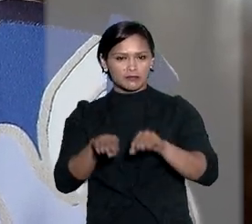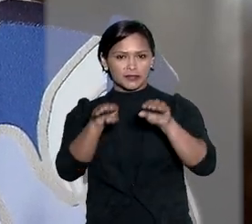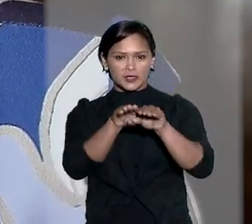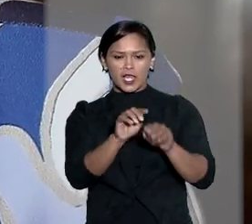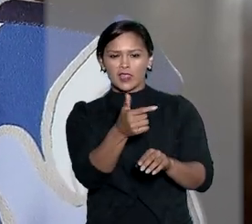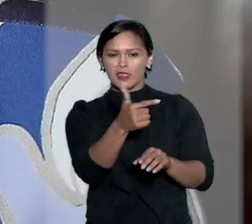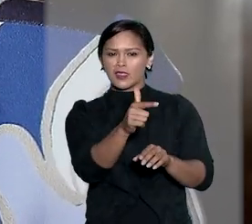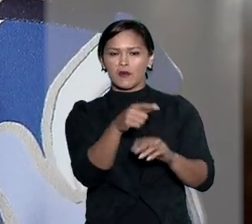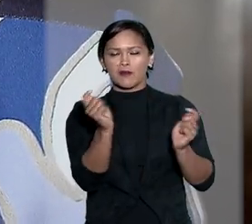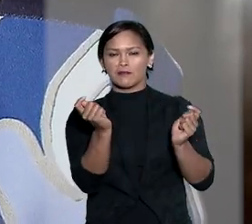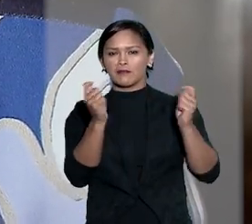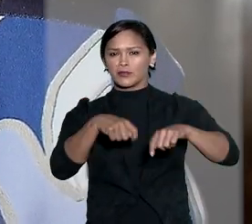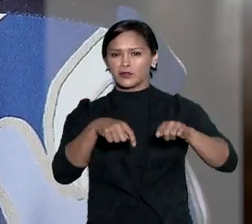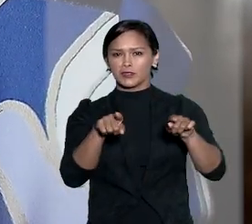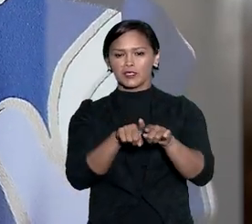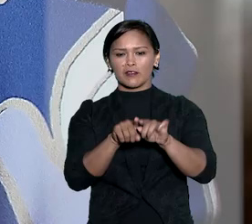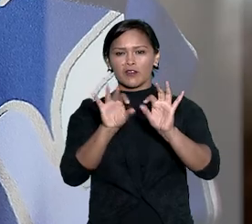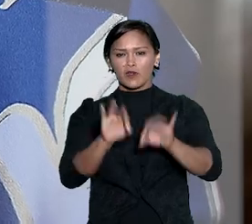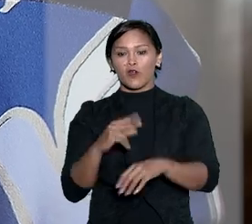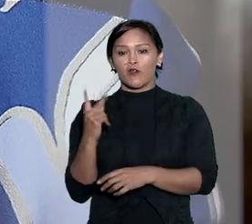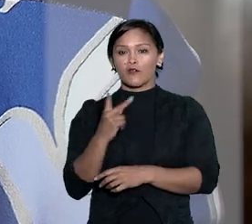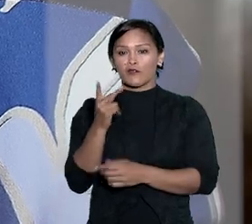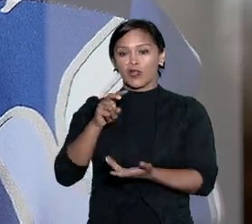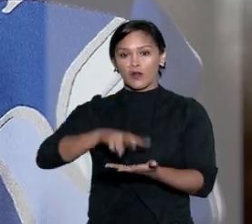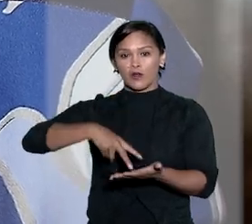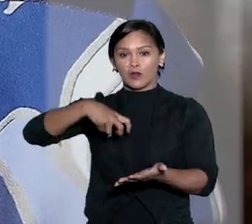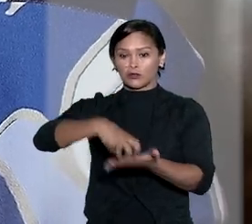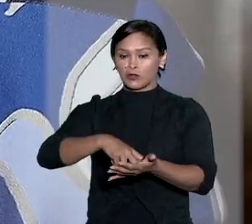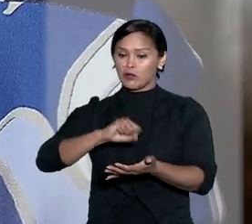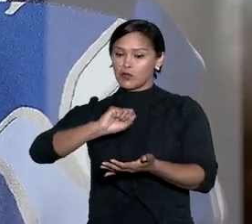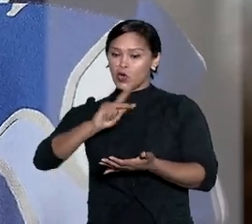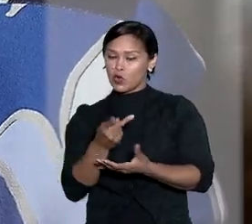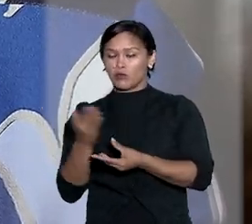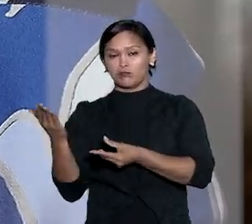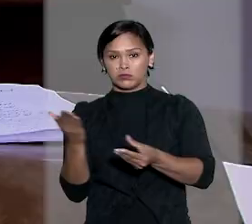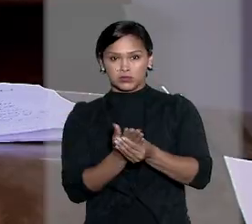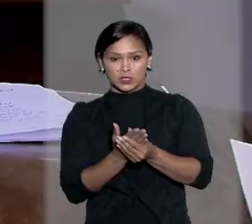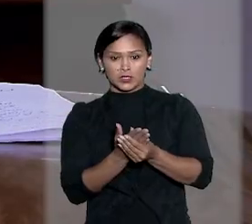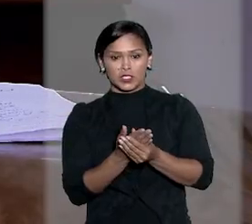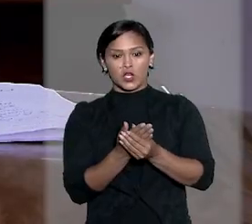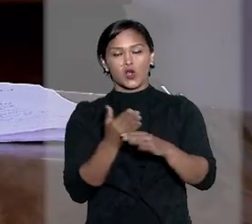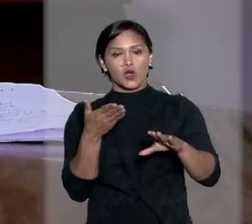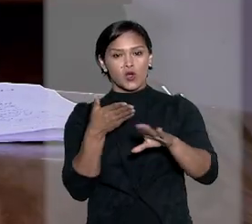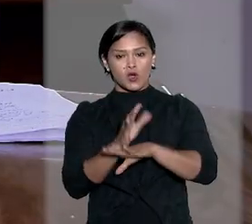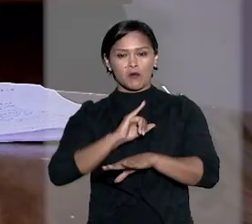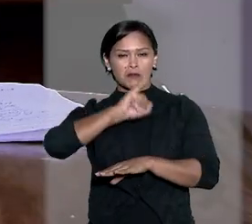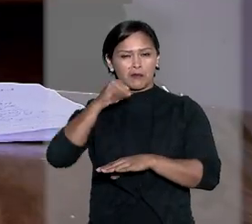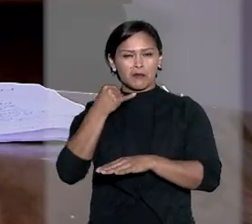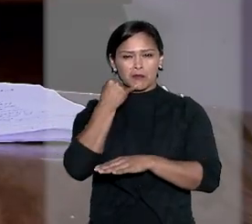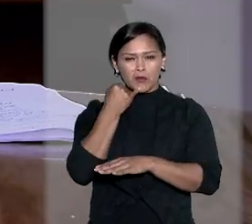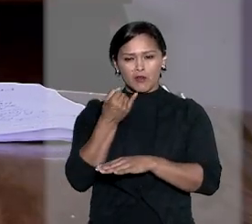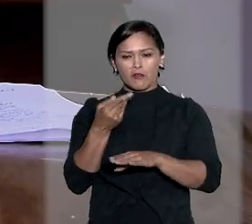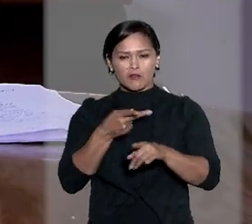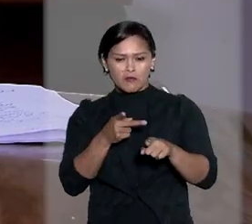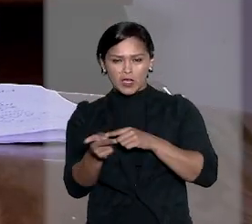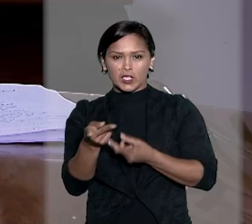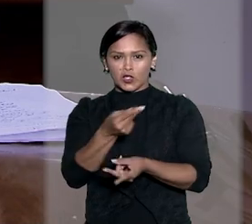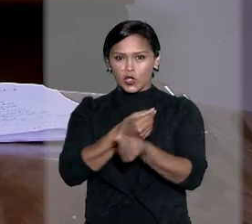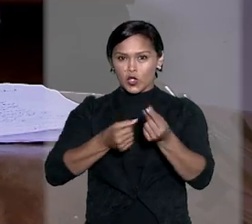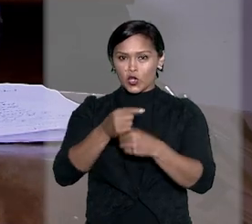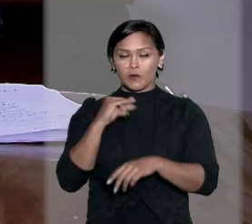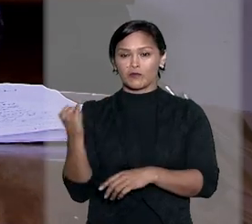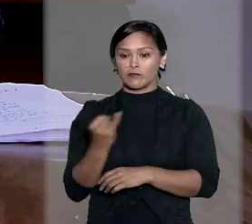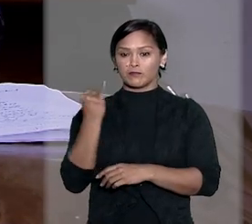equitativa não é permitida quando os valores da condenação ou da causa ou o proveito econômico da demanda